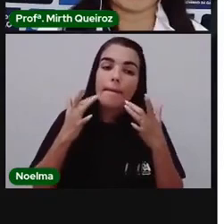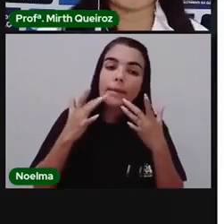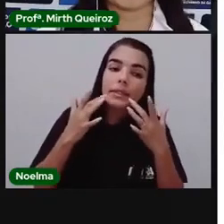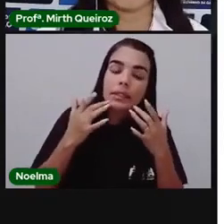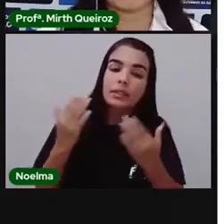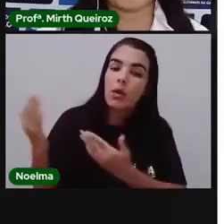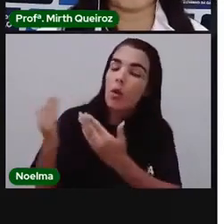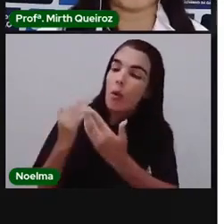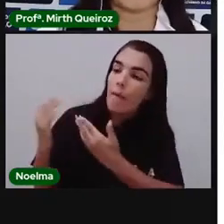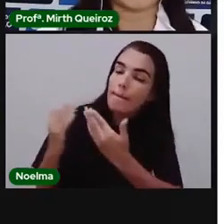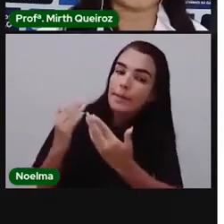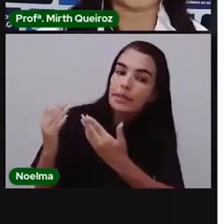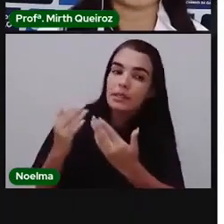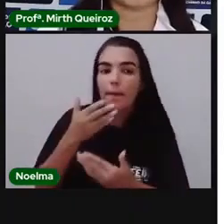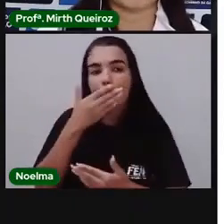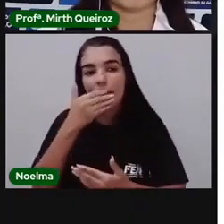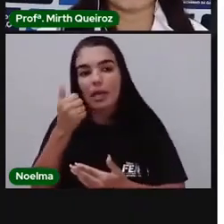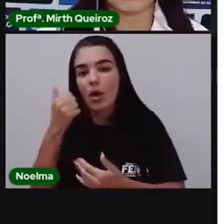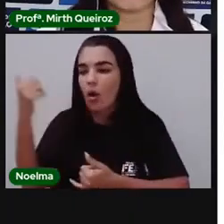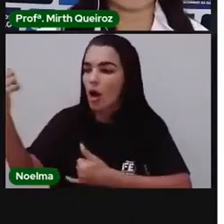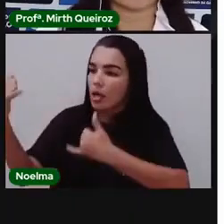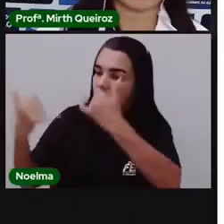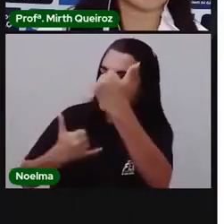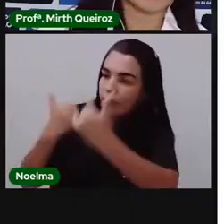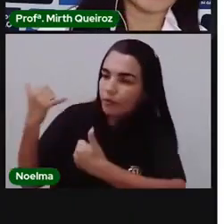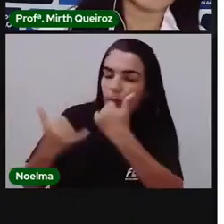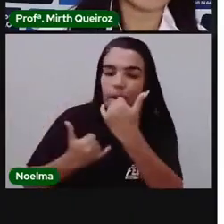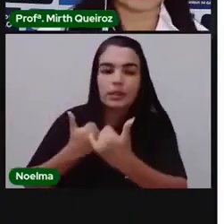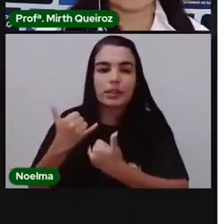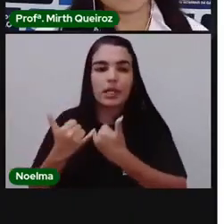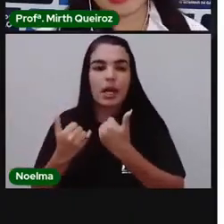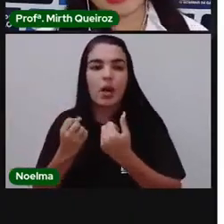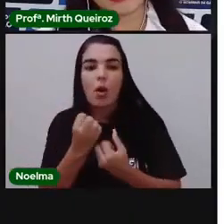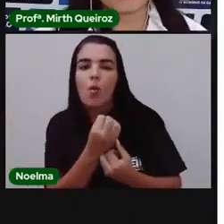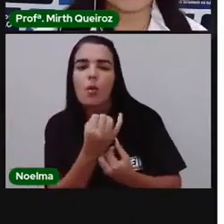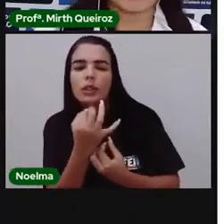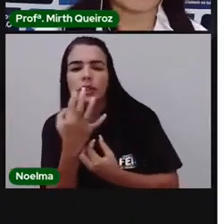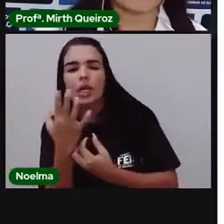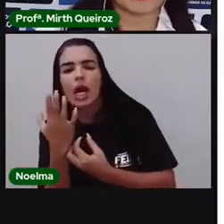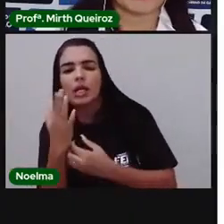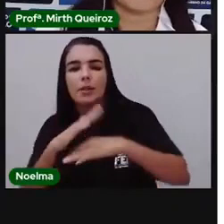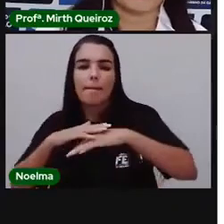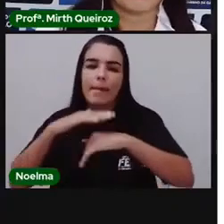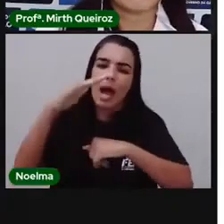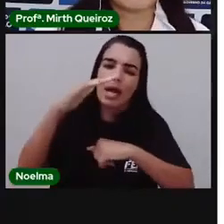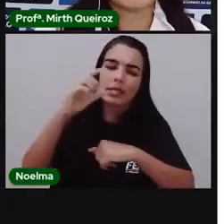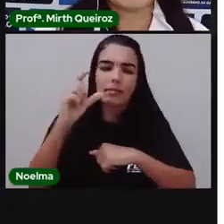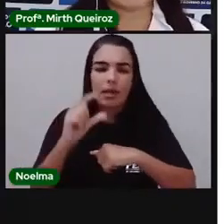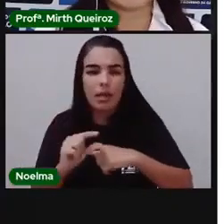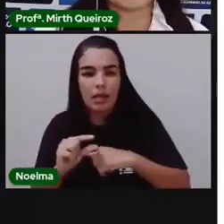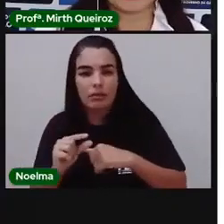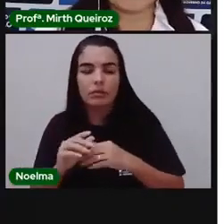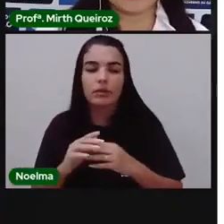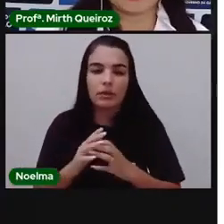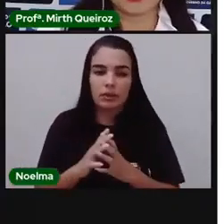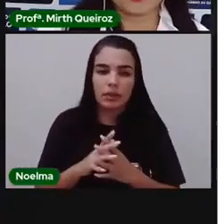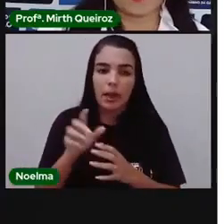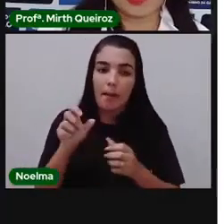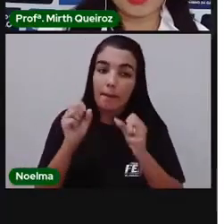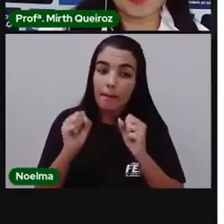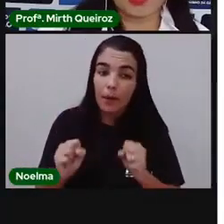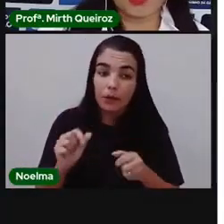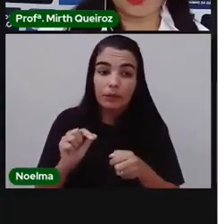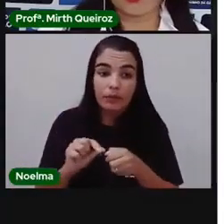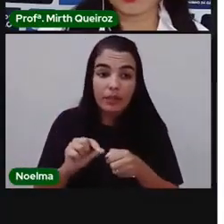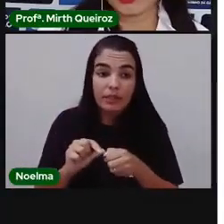uma comparação melhor, né? Em relação à quantidade. Qual tá mais, qual tá menos, qual tá no meio. E vocês podem fazer